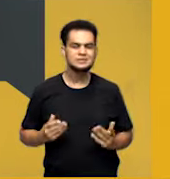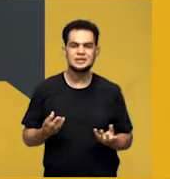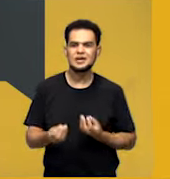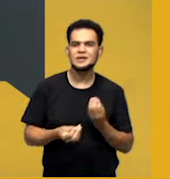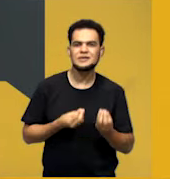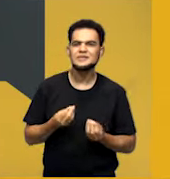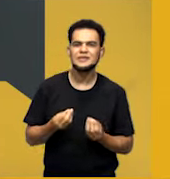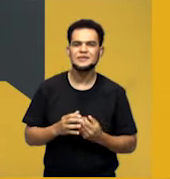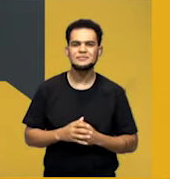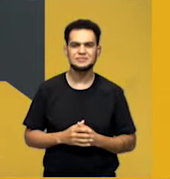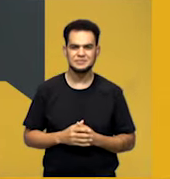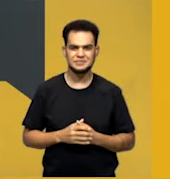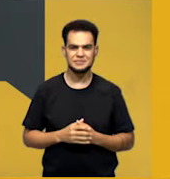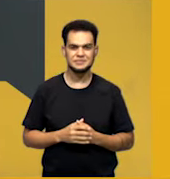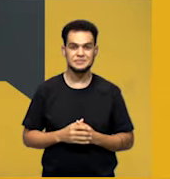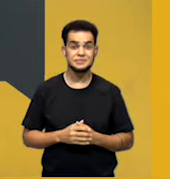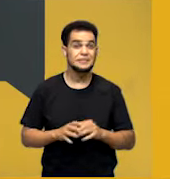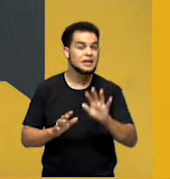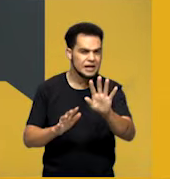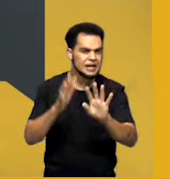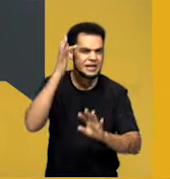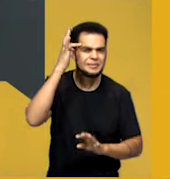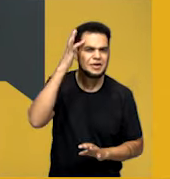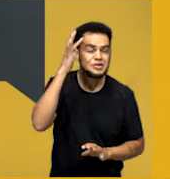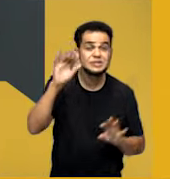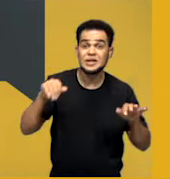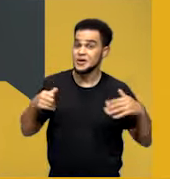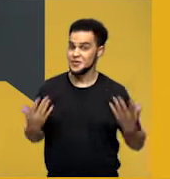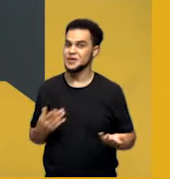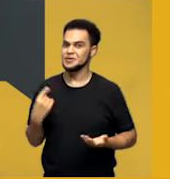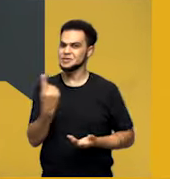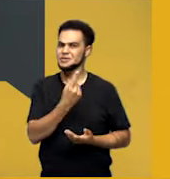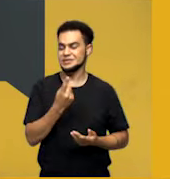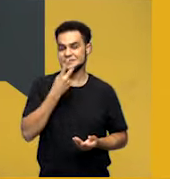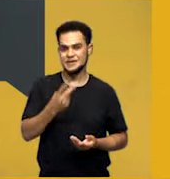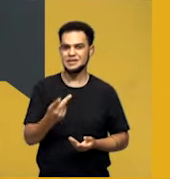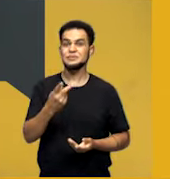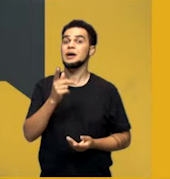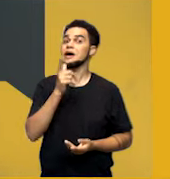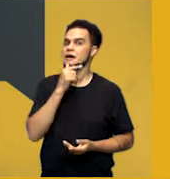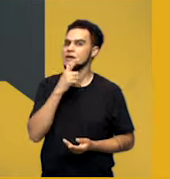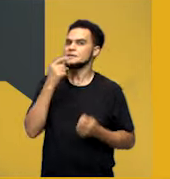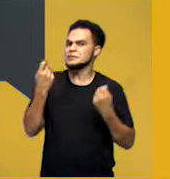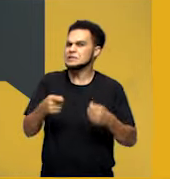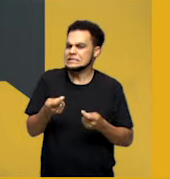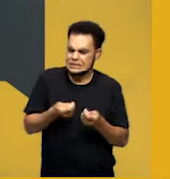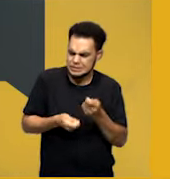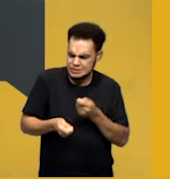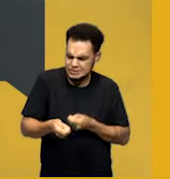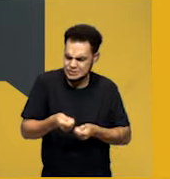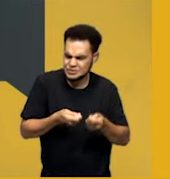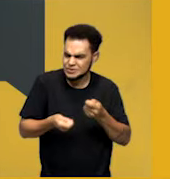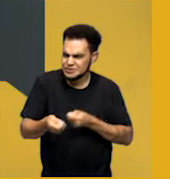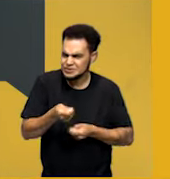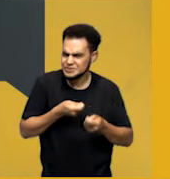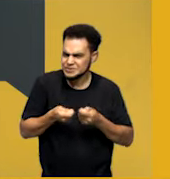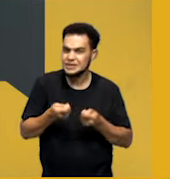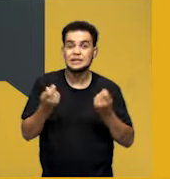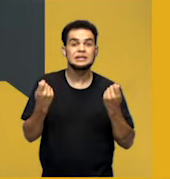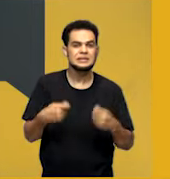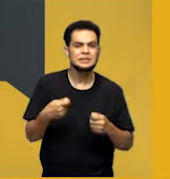nossa limpeza e da nossa higiene? Então, veja só, quando nós falamos que a água precisa ser